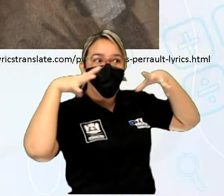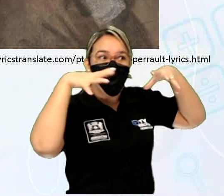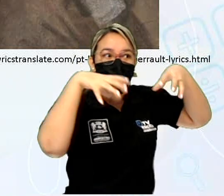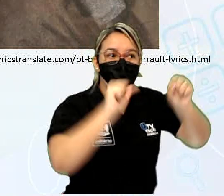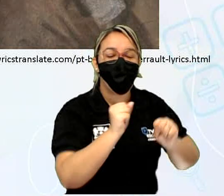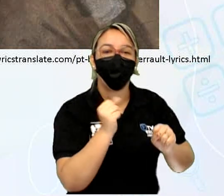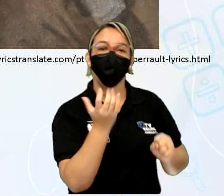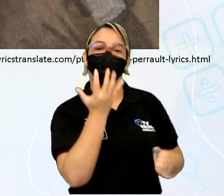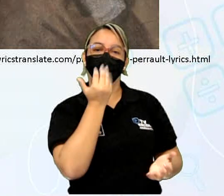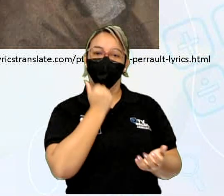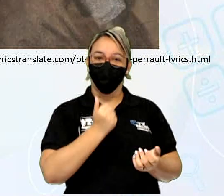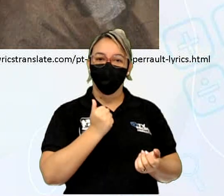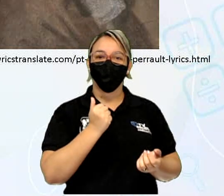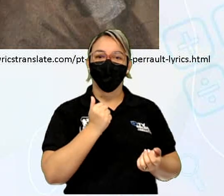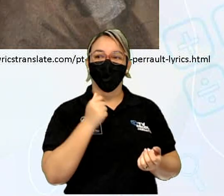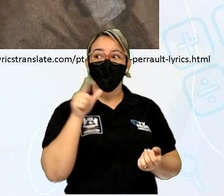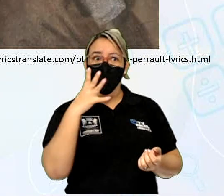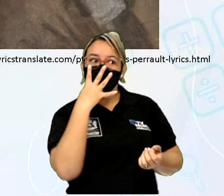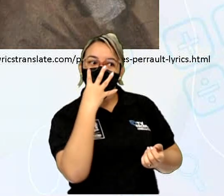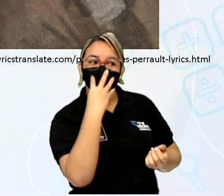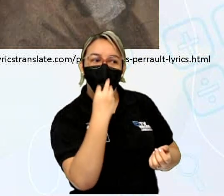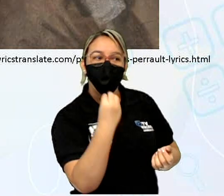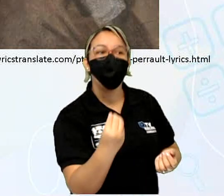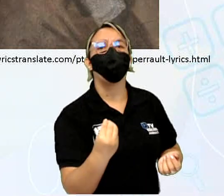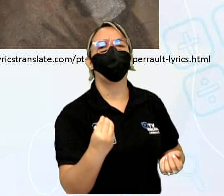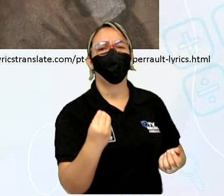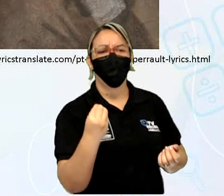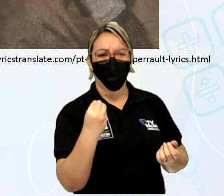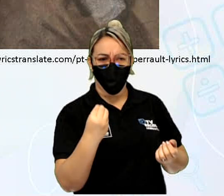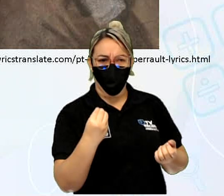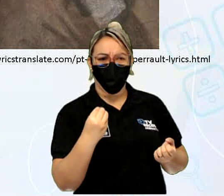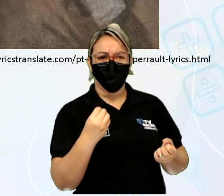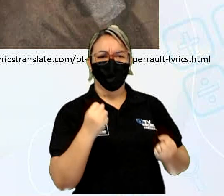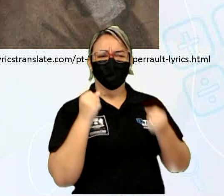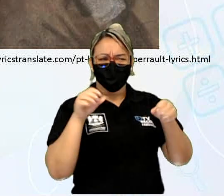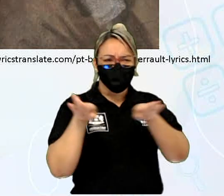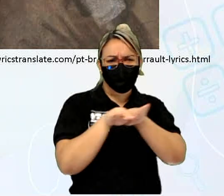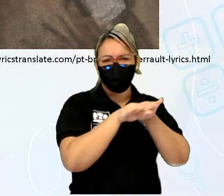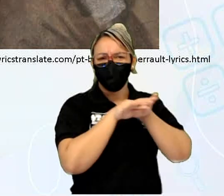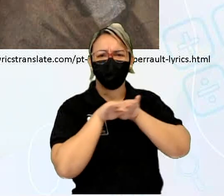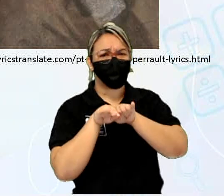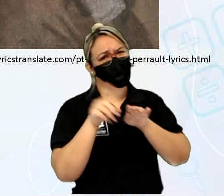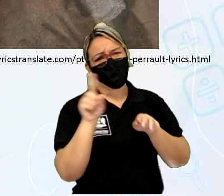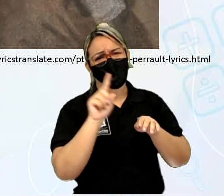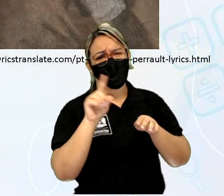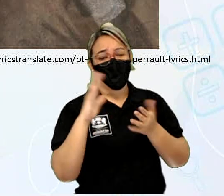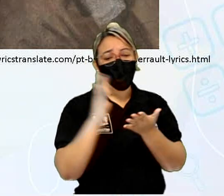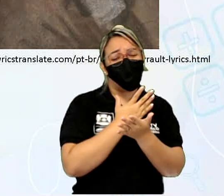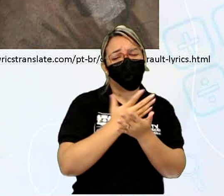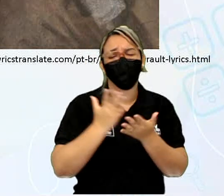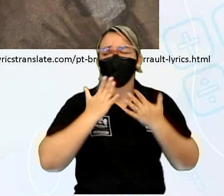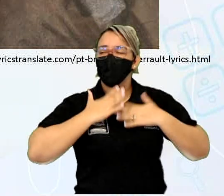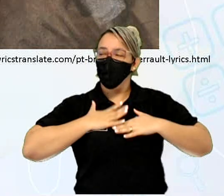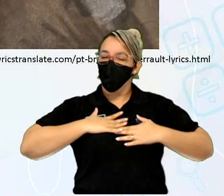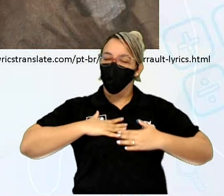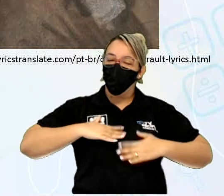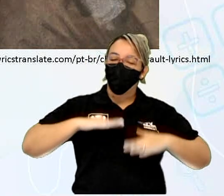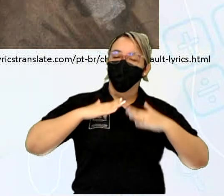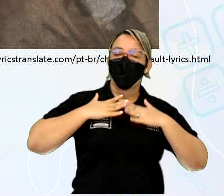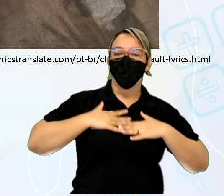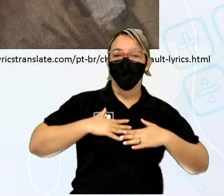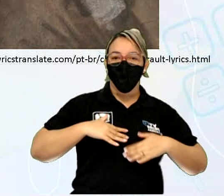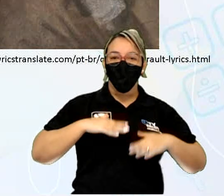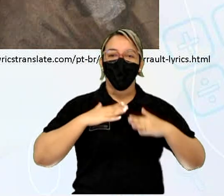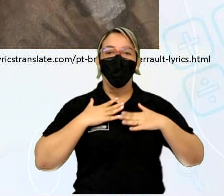Falo do lobo, pois nem todos eles são de fato equiparáveis. Alguns são até muito amáveis, serenos,